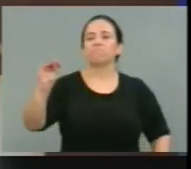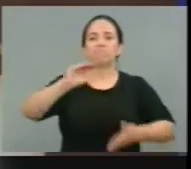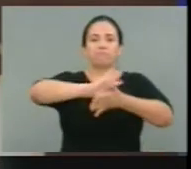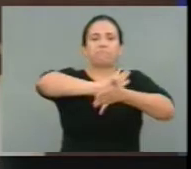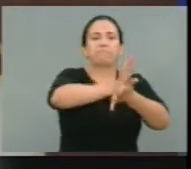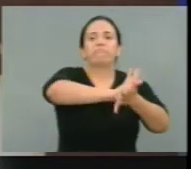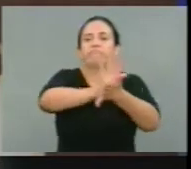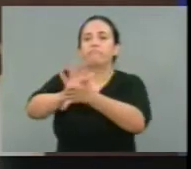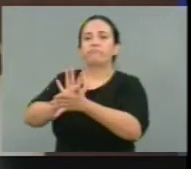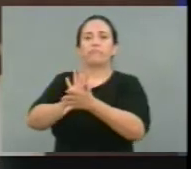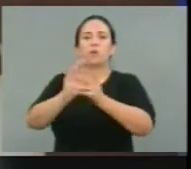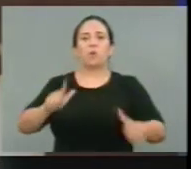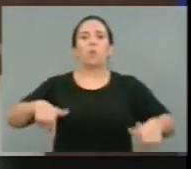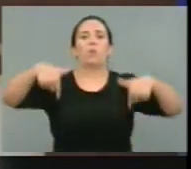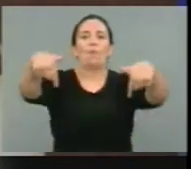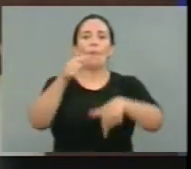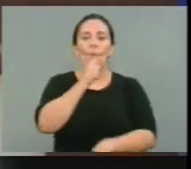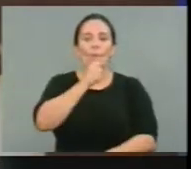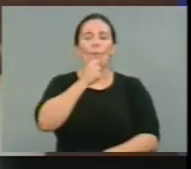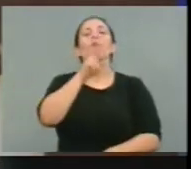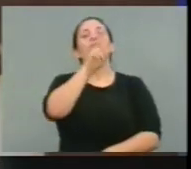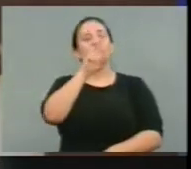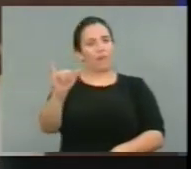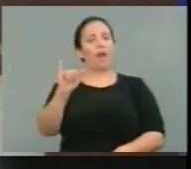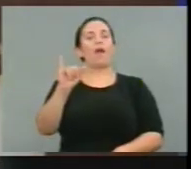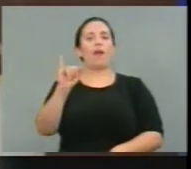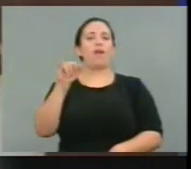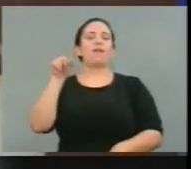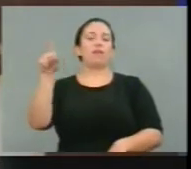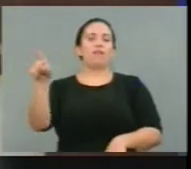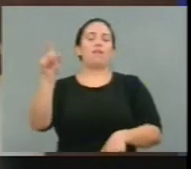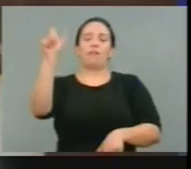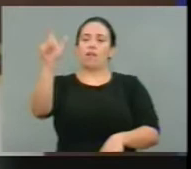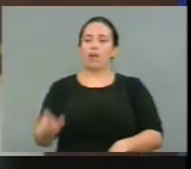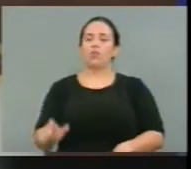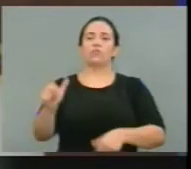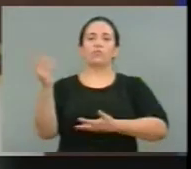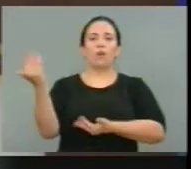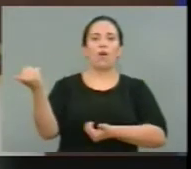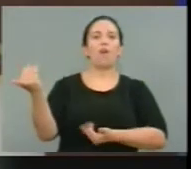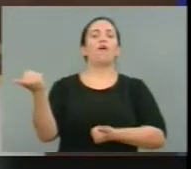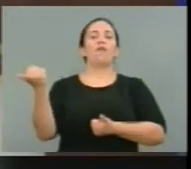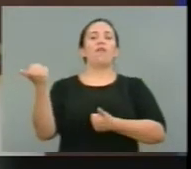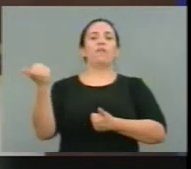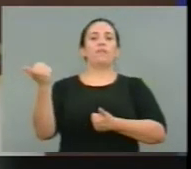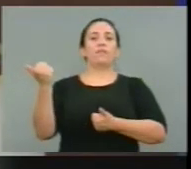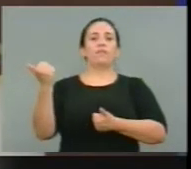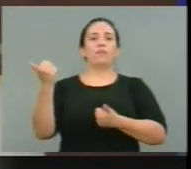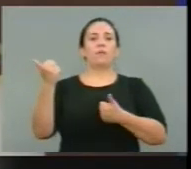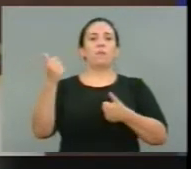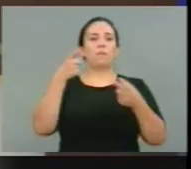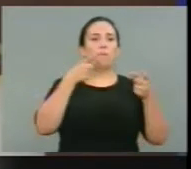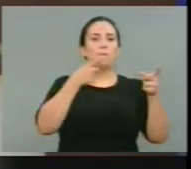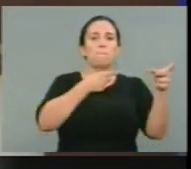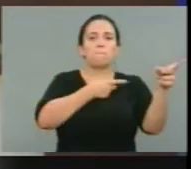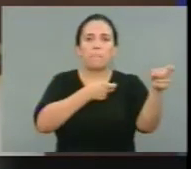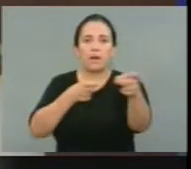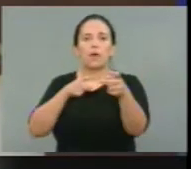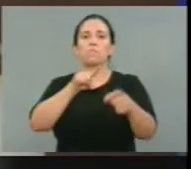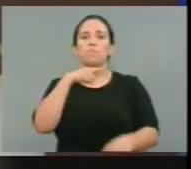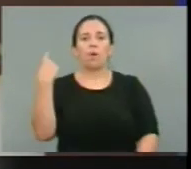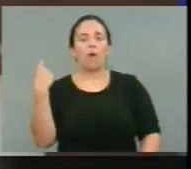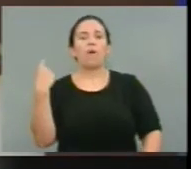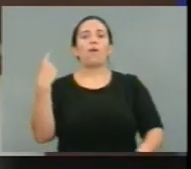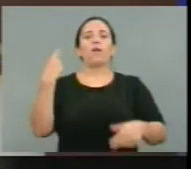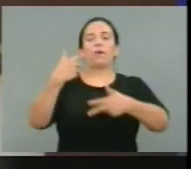morte é um processo. Ela se materializa no evento. o assassinato. Mas até o assassinato chegar, teve o